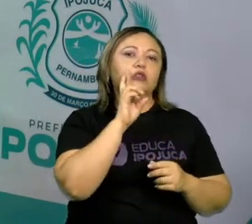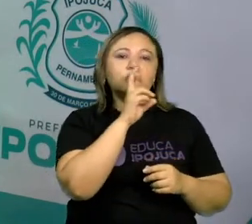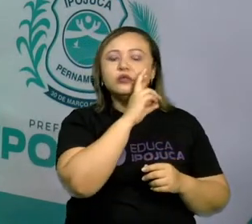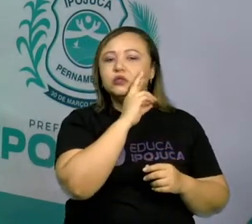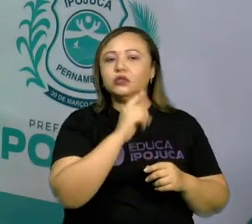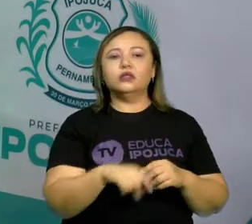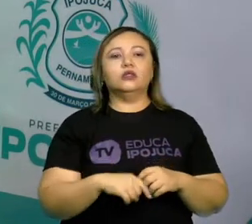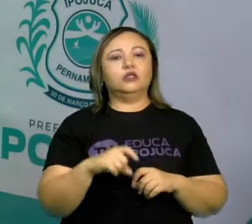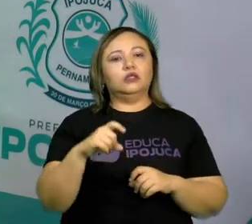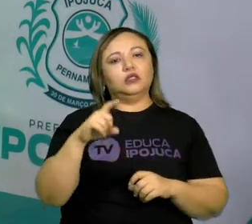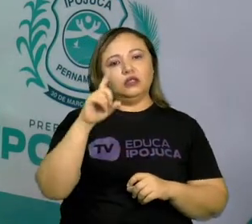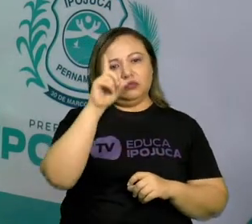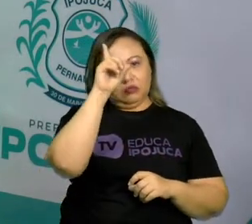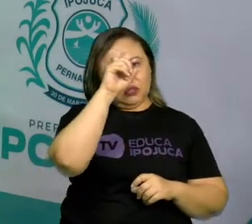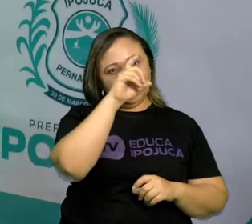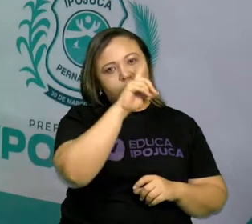bom?